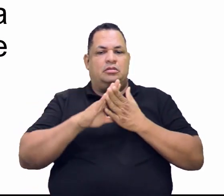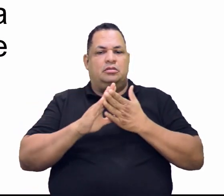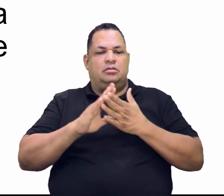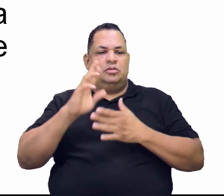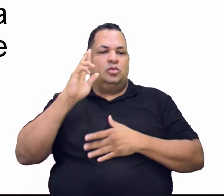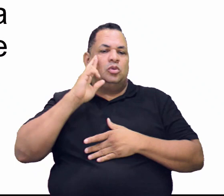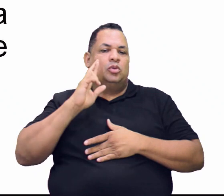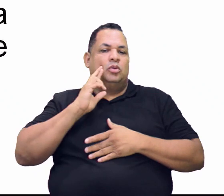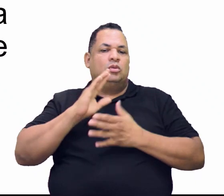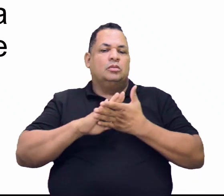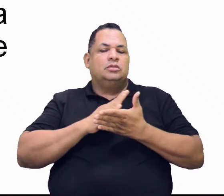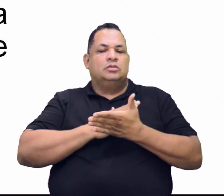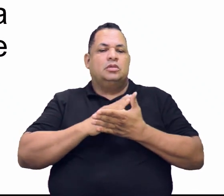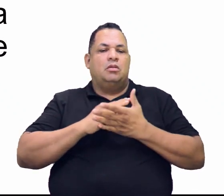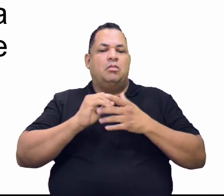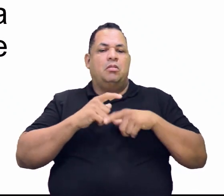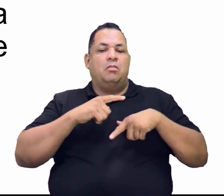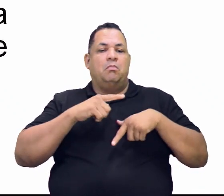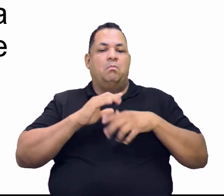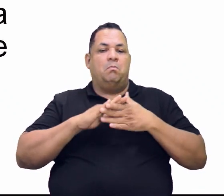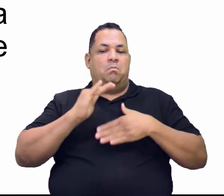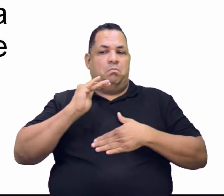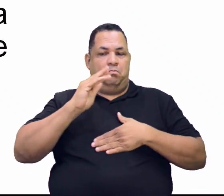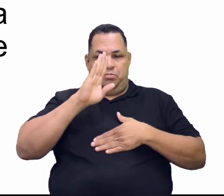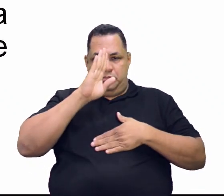o maior produtor de caçeterita.